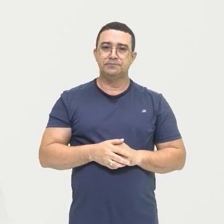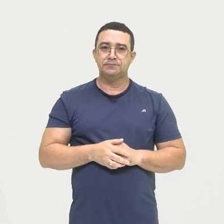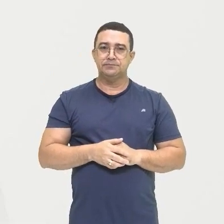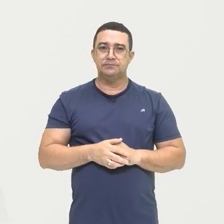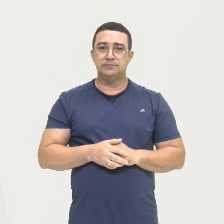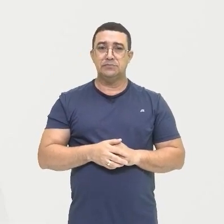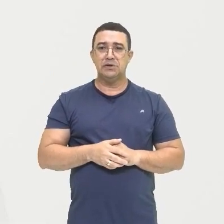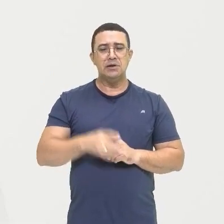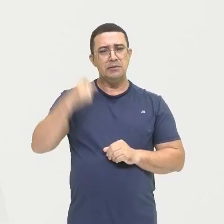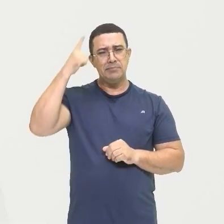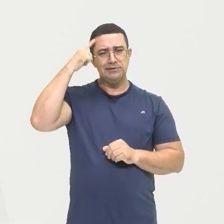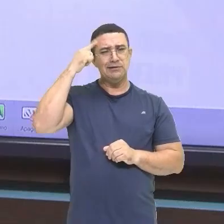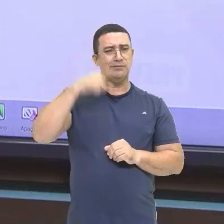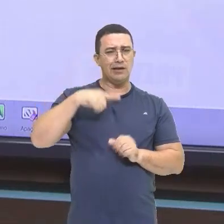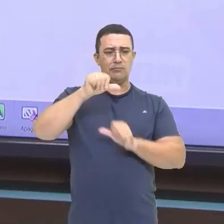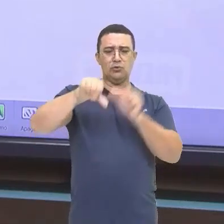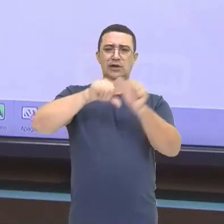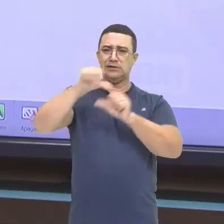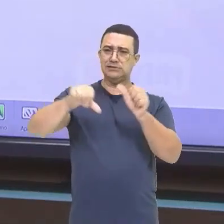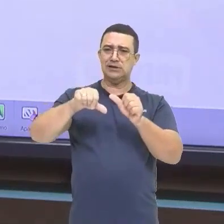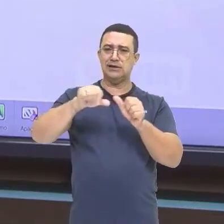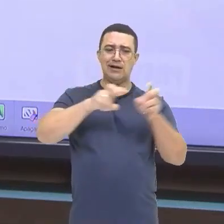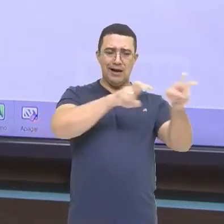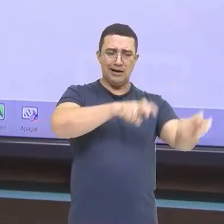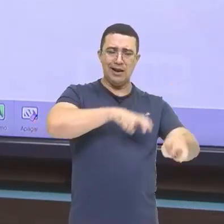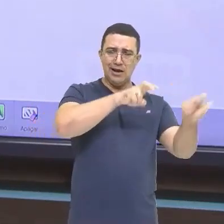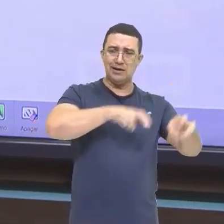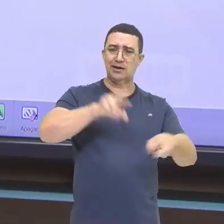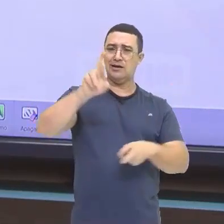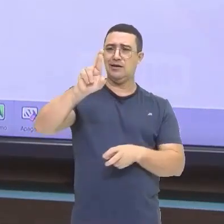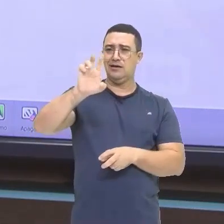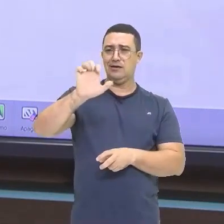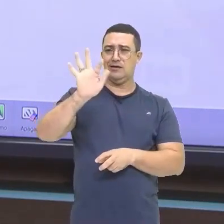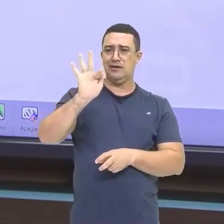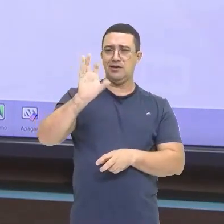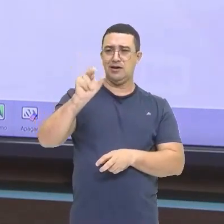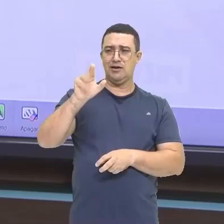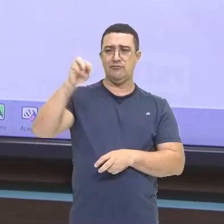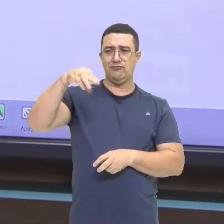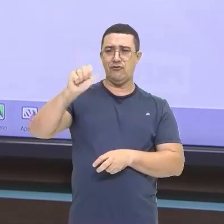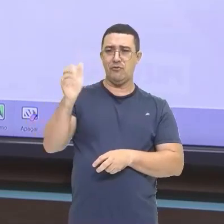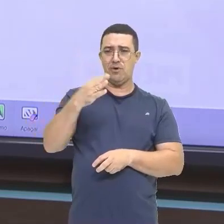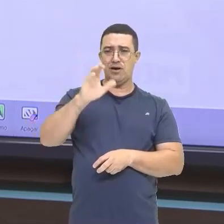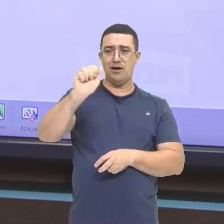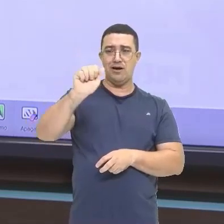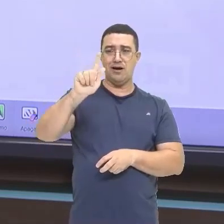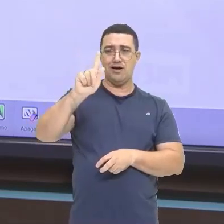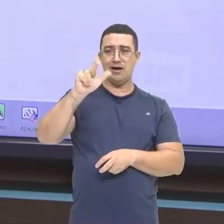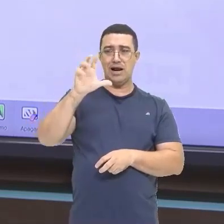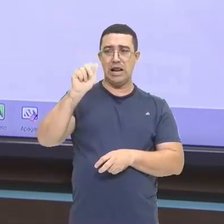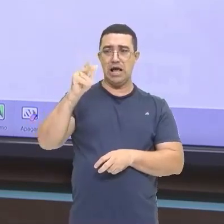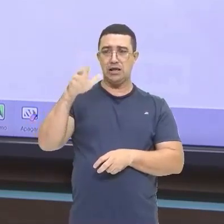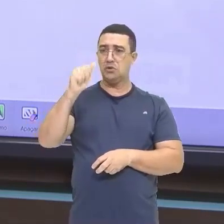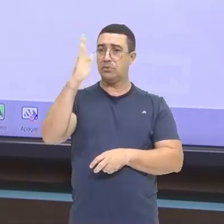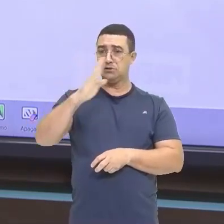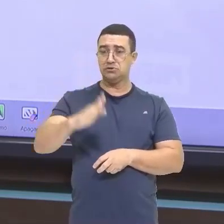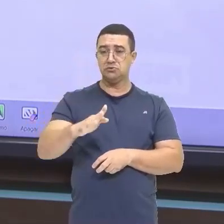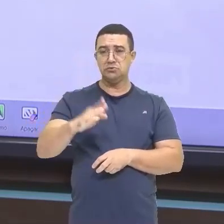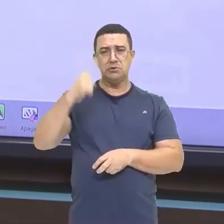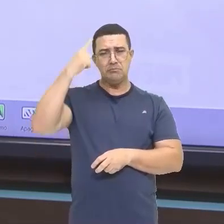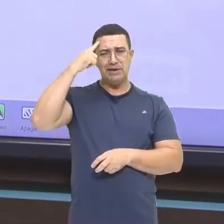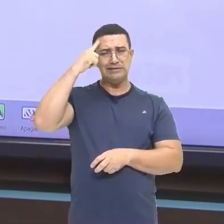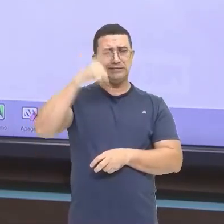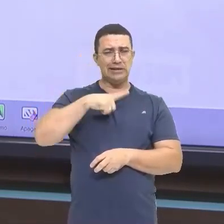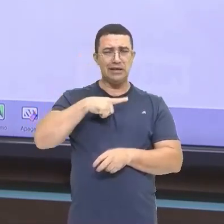questão da reforma Agrária do Brasil Mas na prática Mesmo isso Não é feito Não é realizado E aí dentro